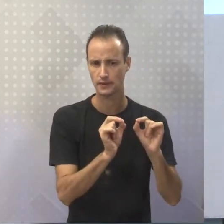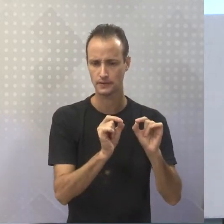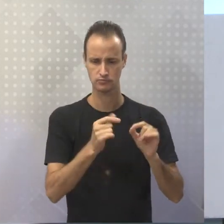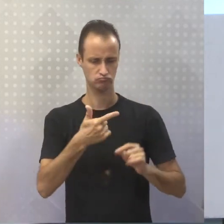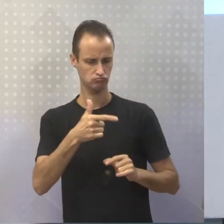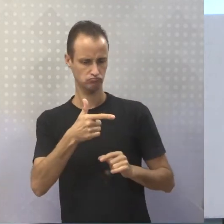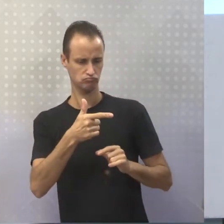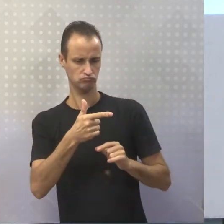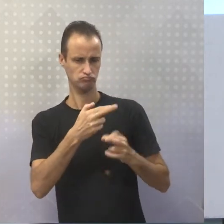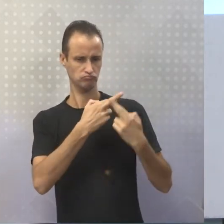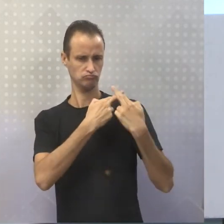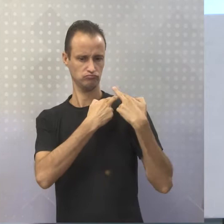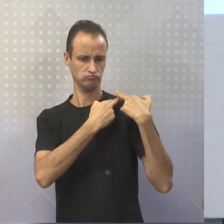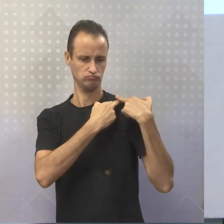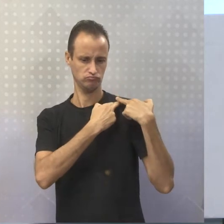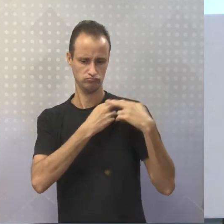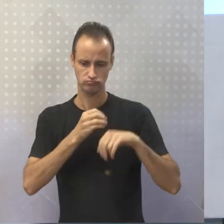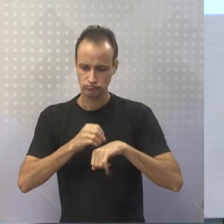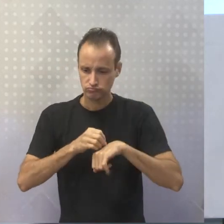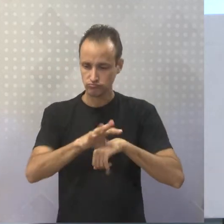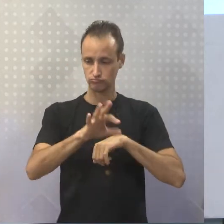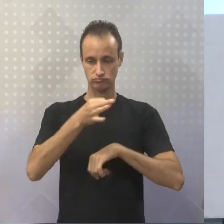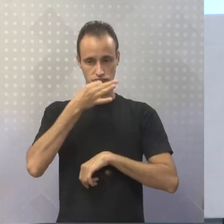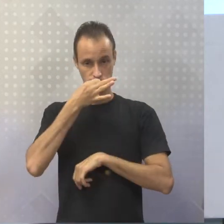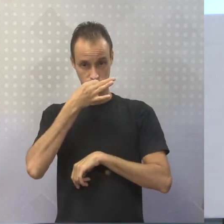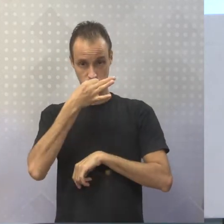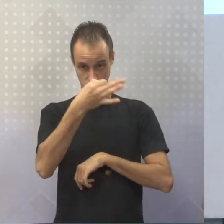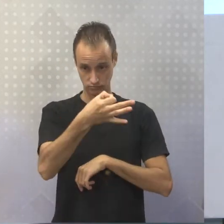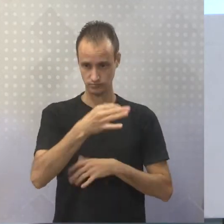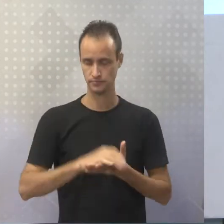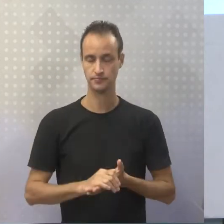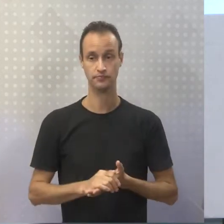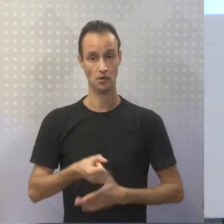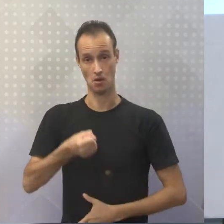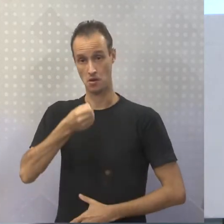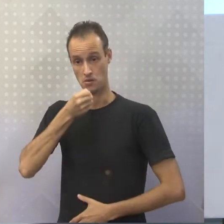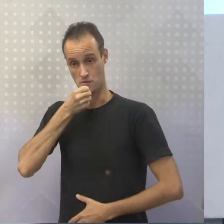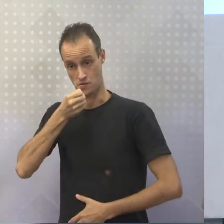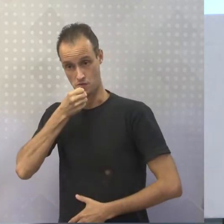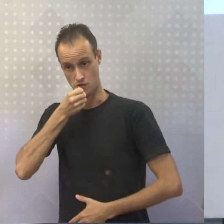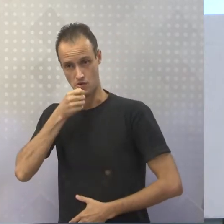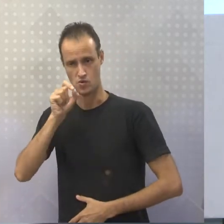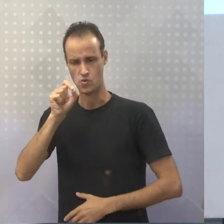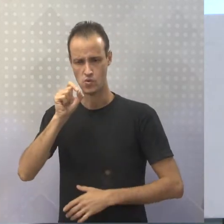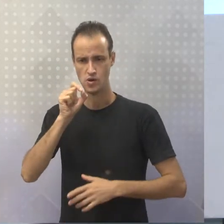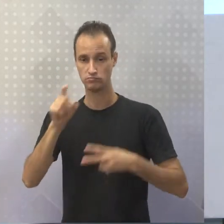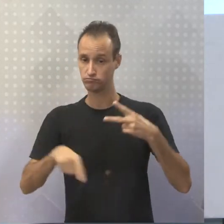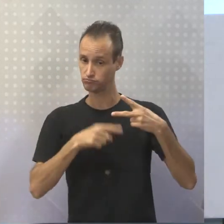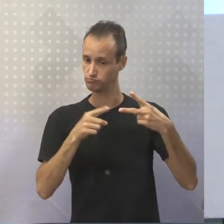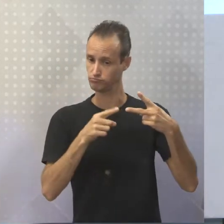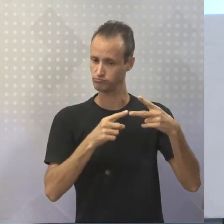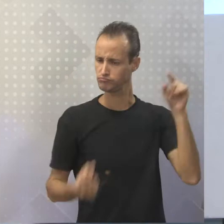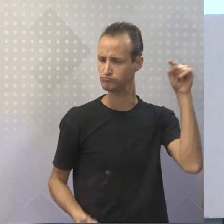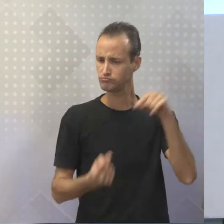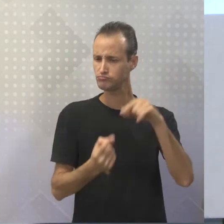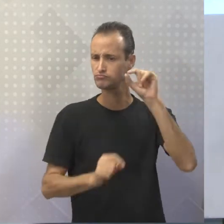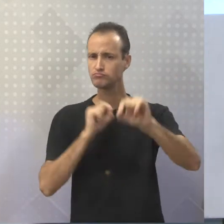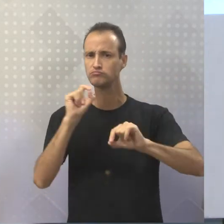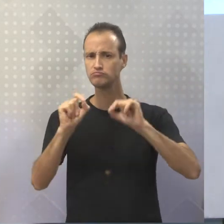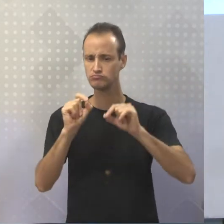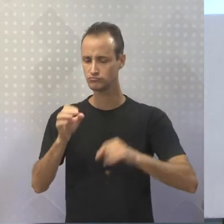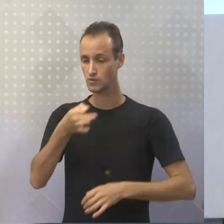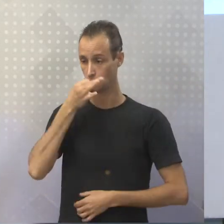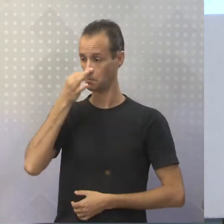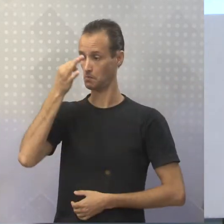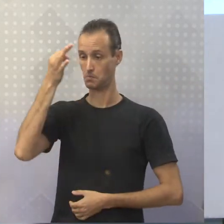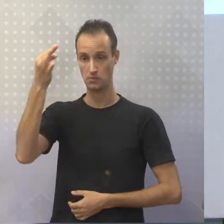compromisso de emitir uma opinião, ou seja, o repórter, no caso aqui da reportagem, ele vai emitir uma